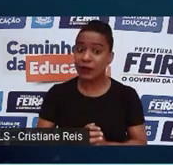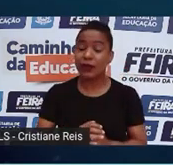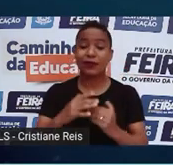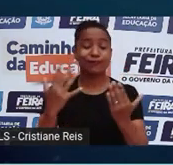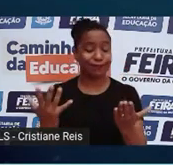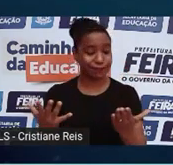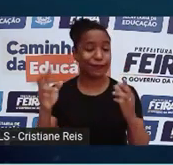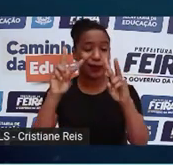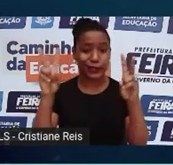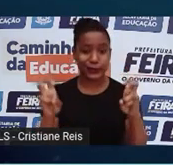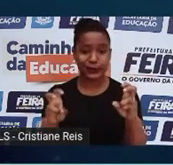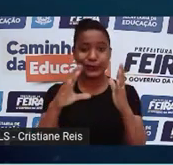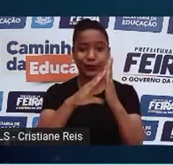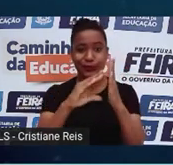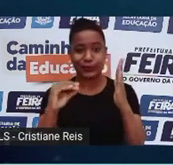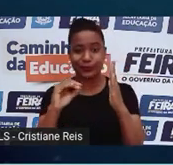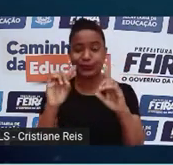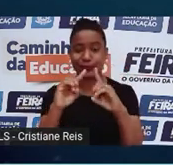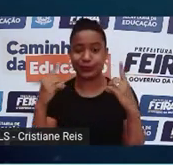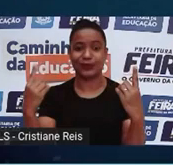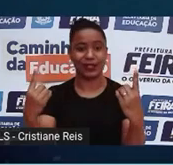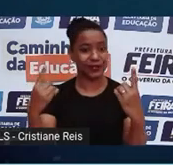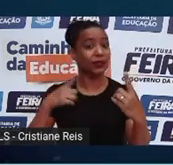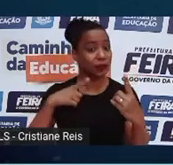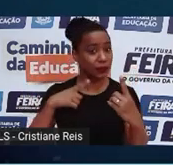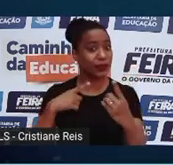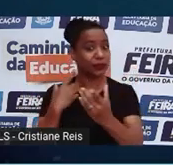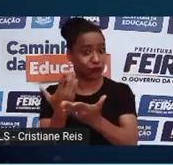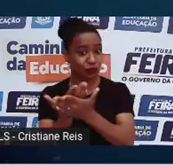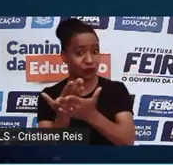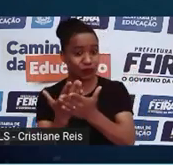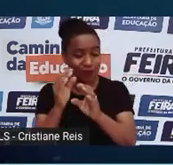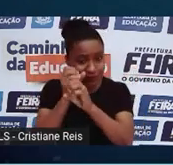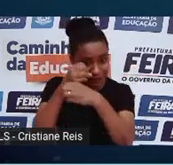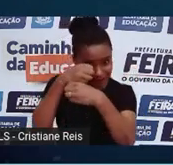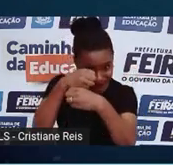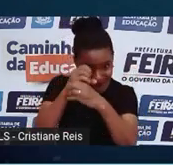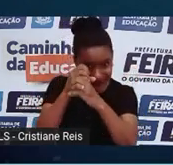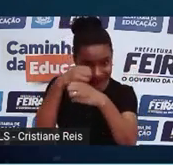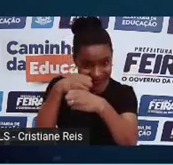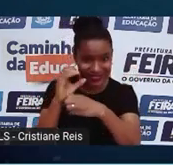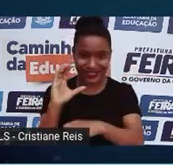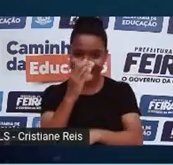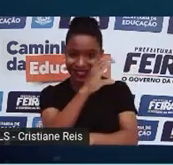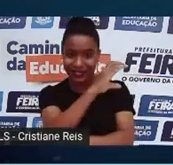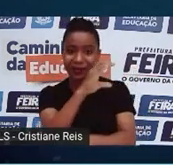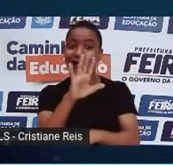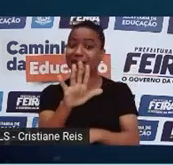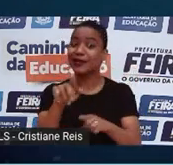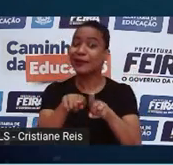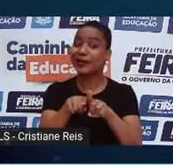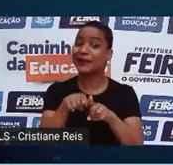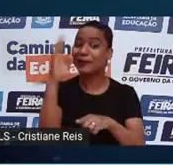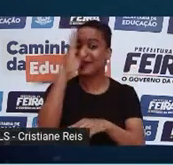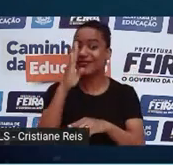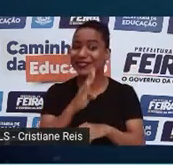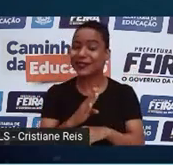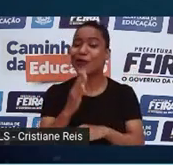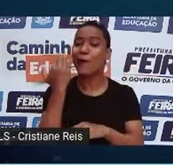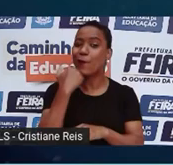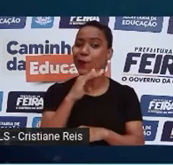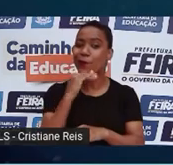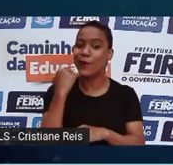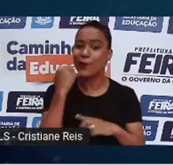abordado em filmes e séries de ficção científica, e até mesmo em novelas brasileiras. Mas a ideia de criar um ser vivo exatamente